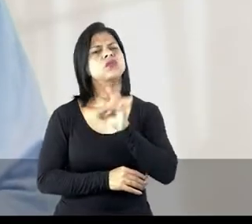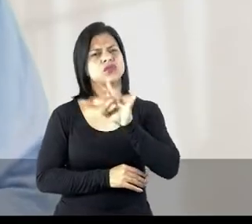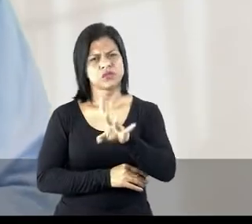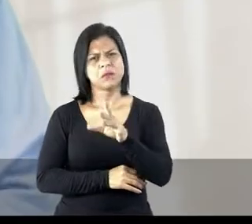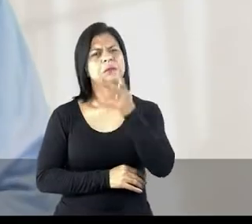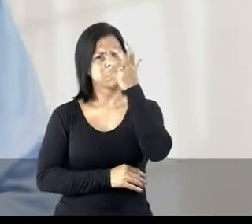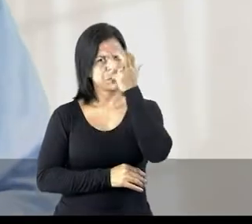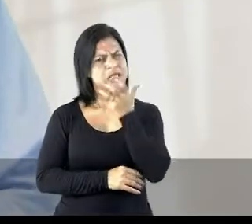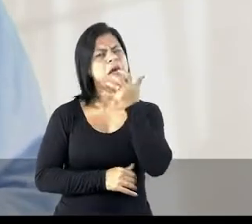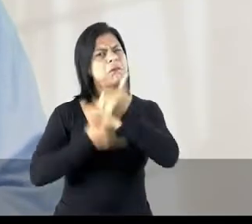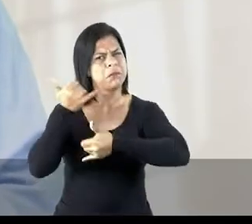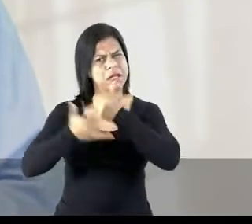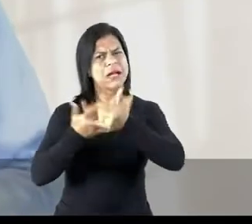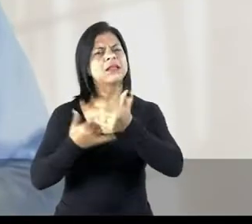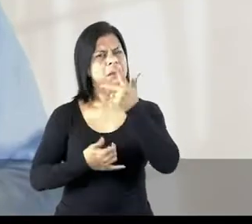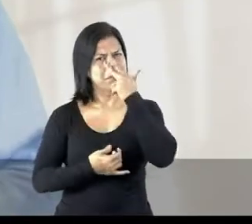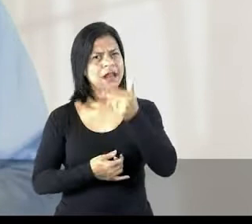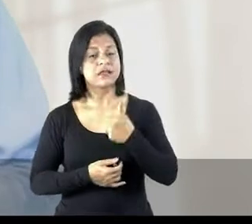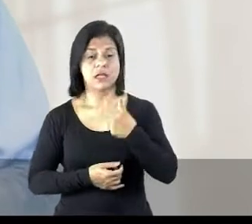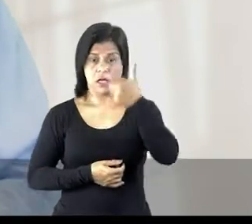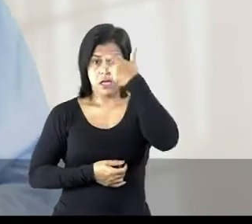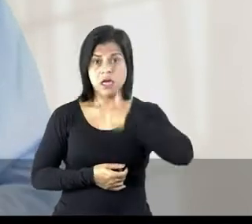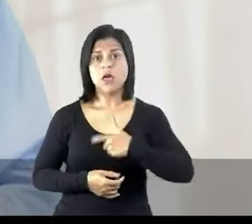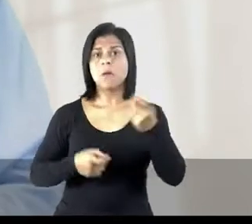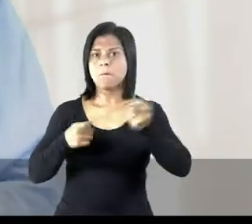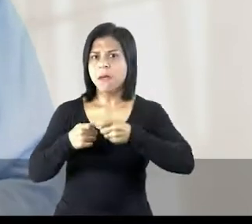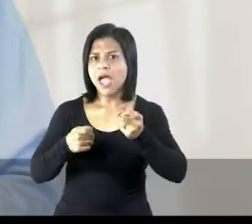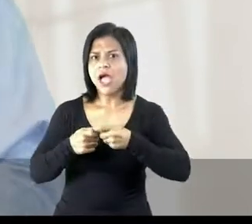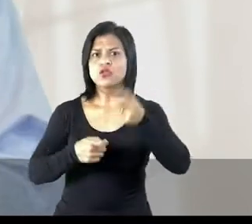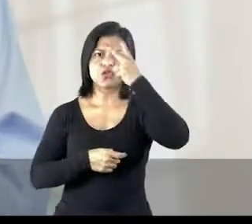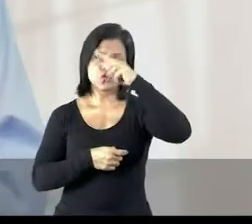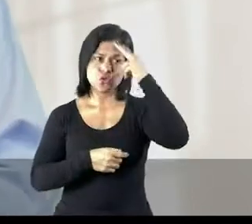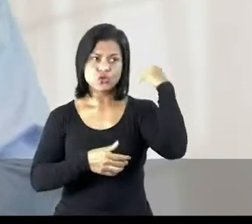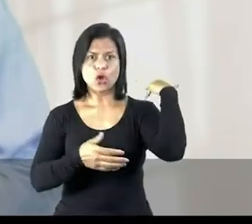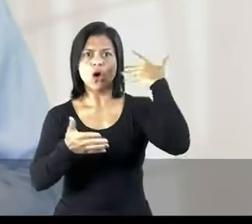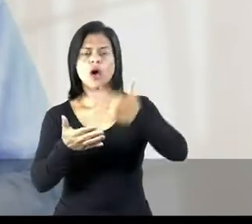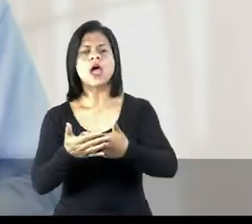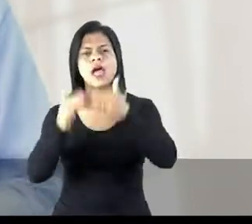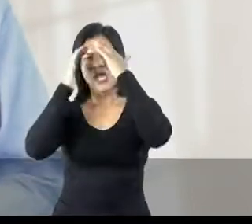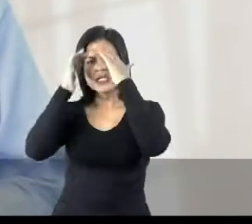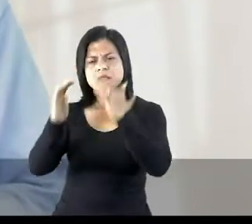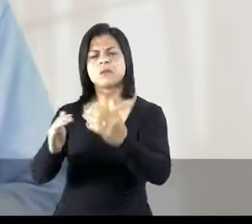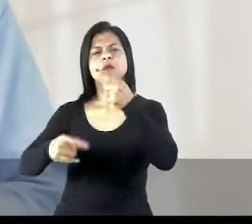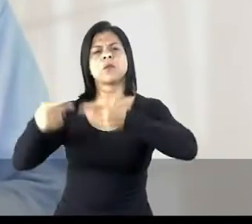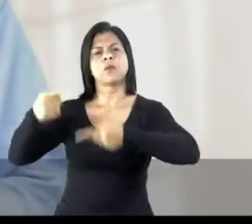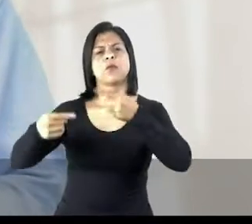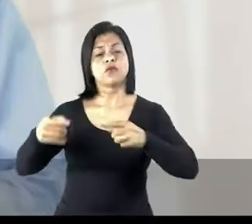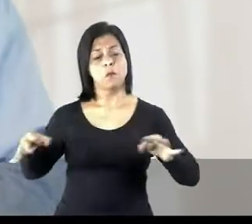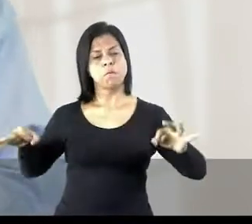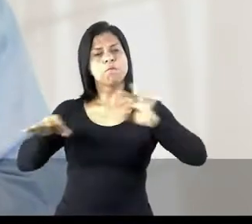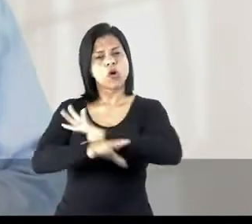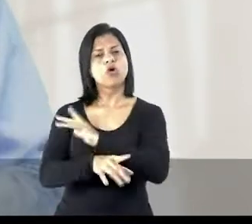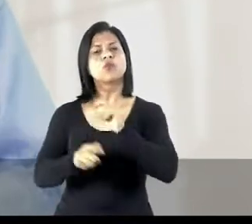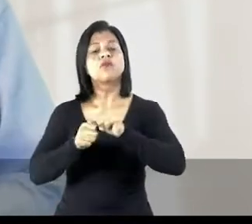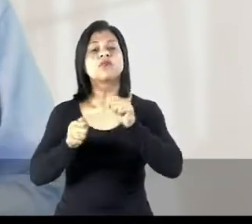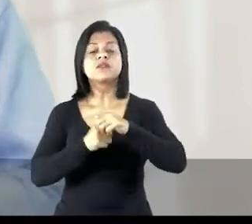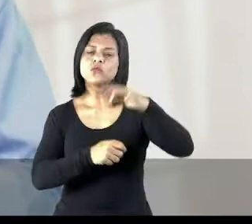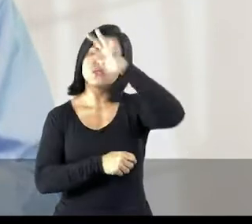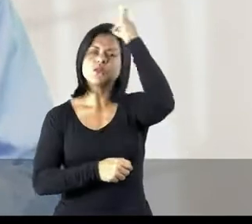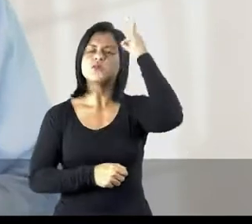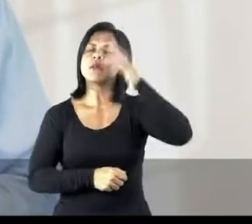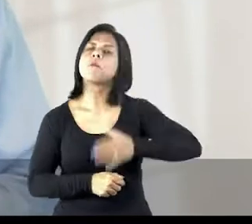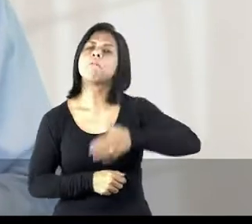podem estar de brincadeira, né? Eu, médico, com uma história de respeito na política, pronto para